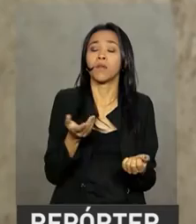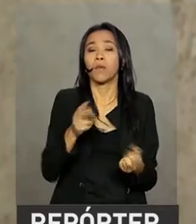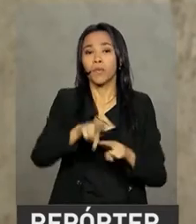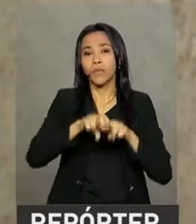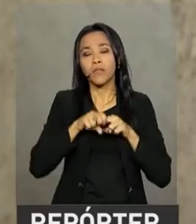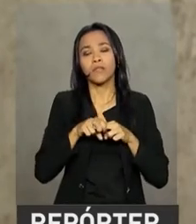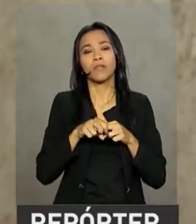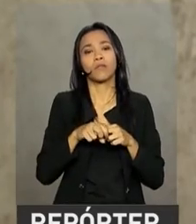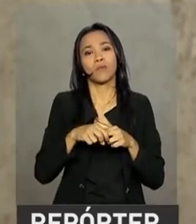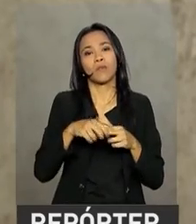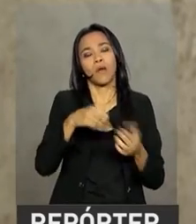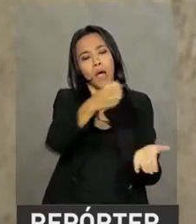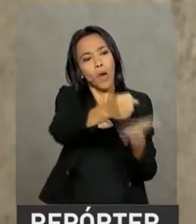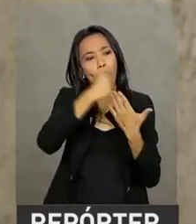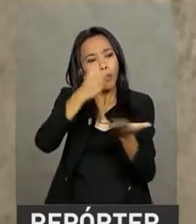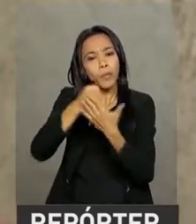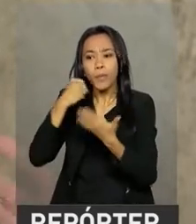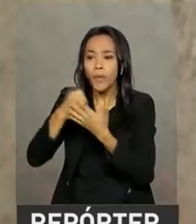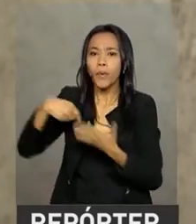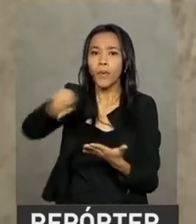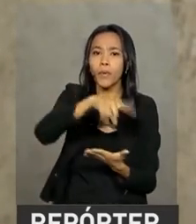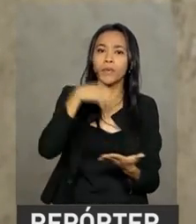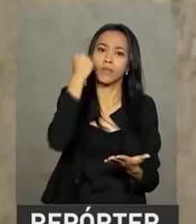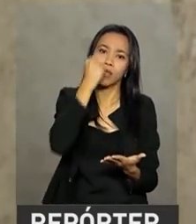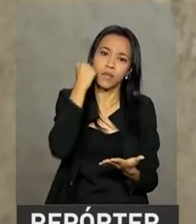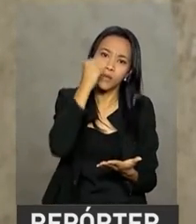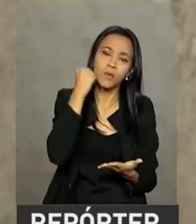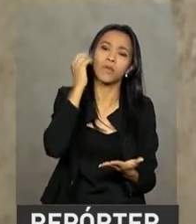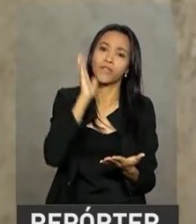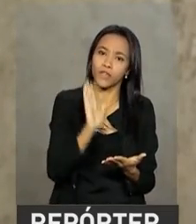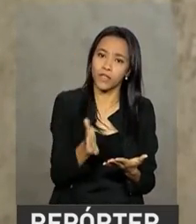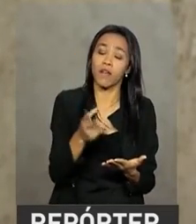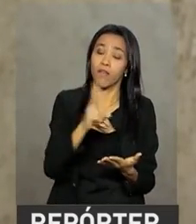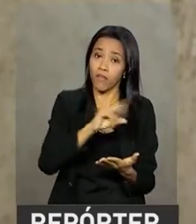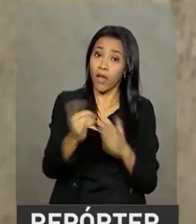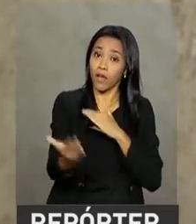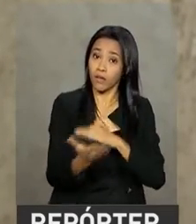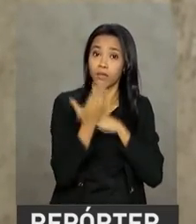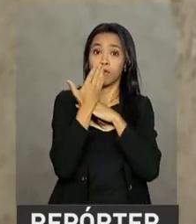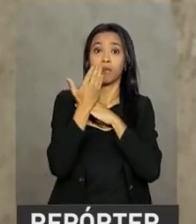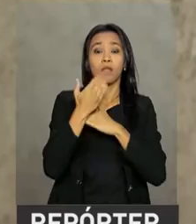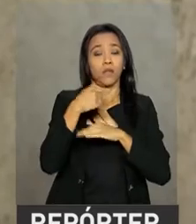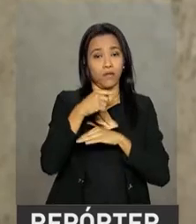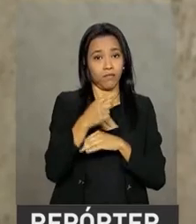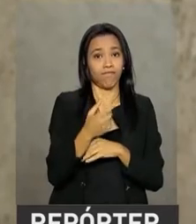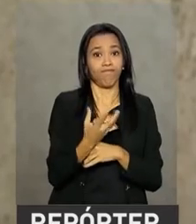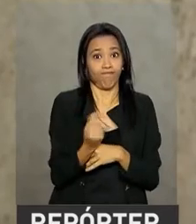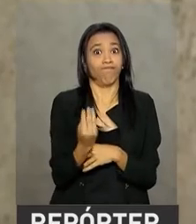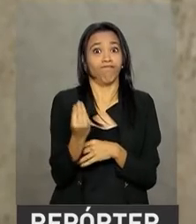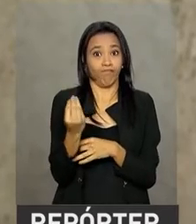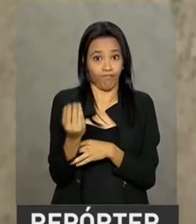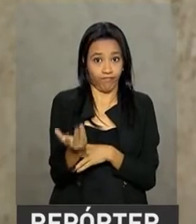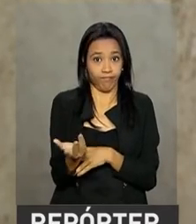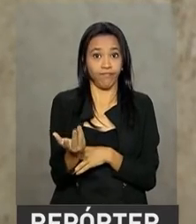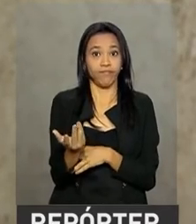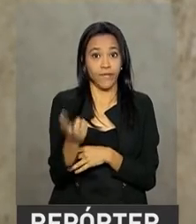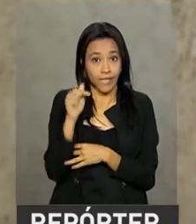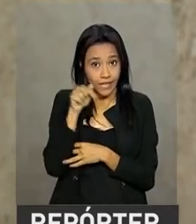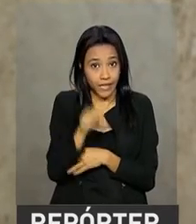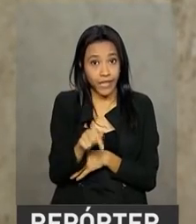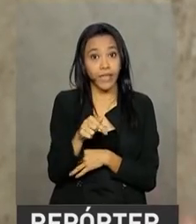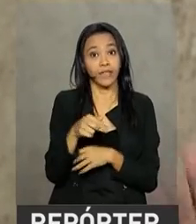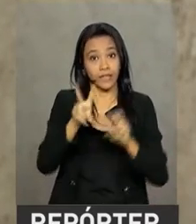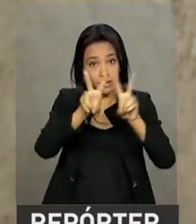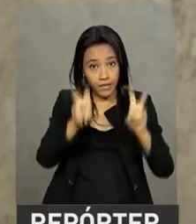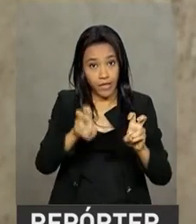contribuição dos senadores, o entendimento já agora com os senadores, vai favorecer imensamente que essa matéria